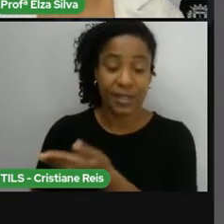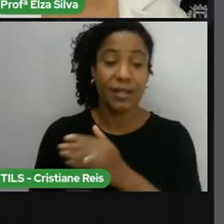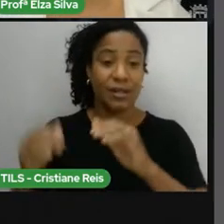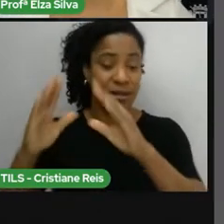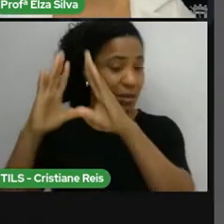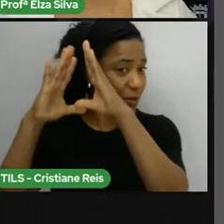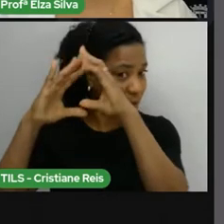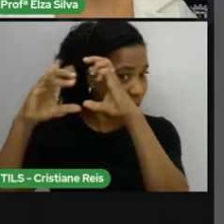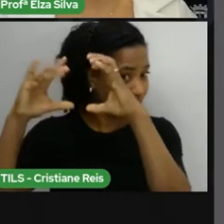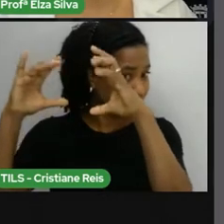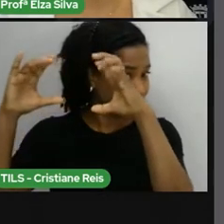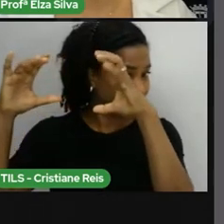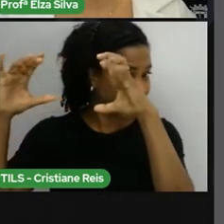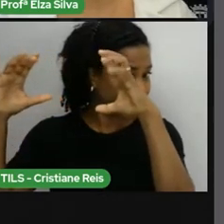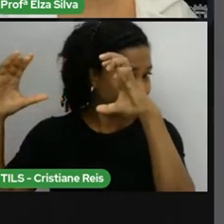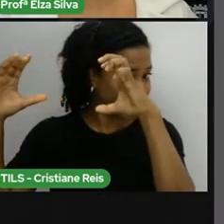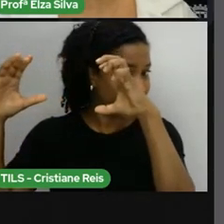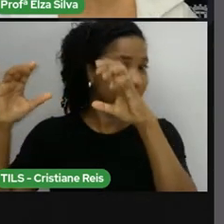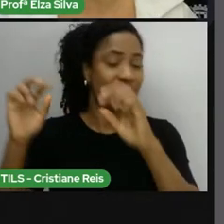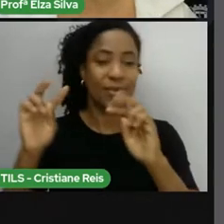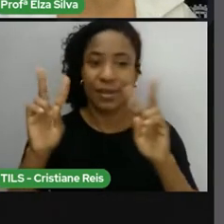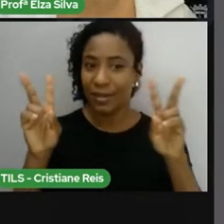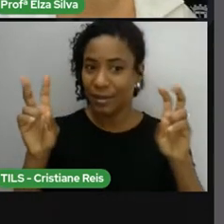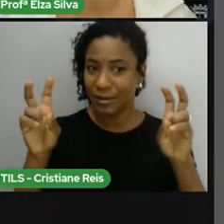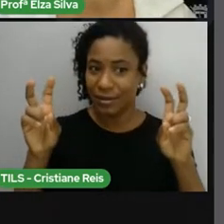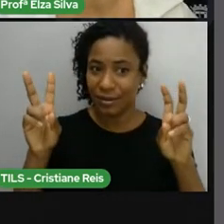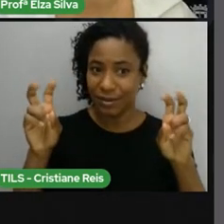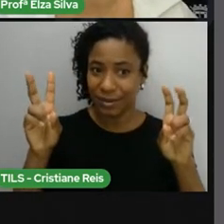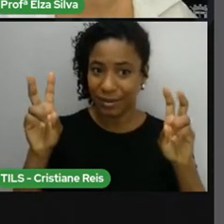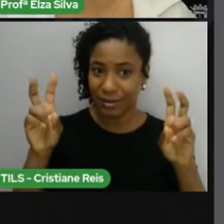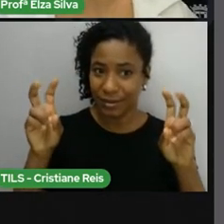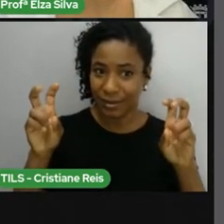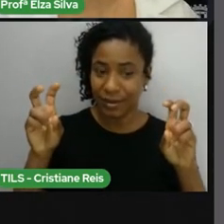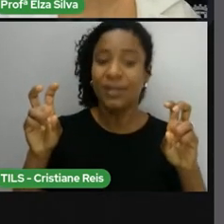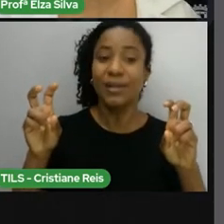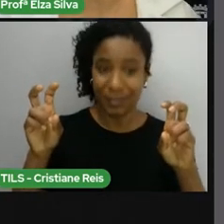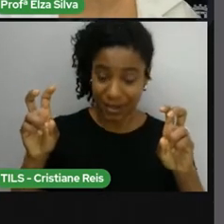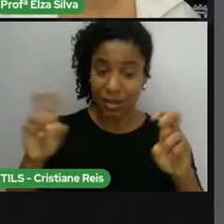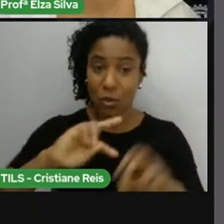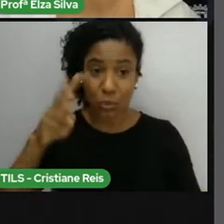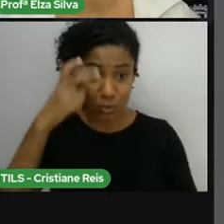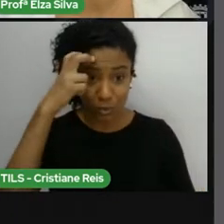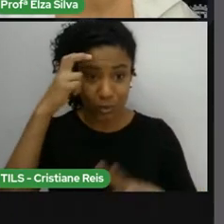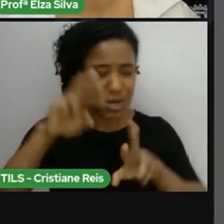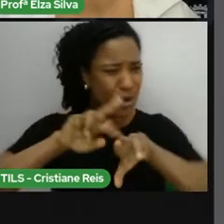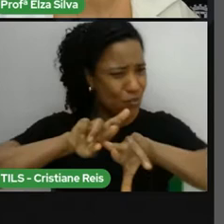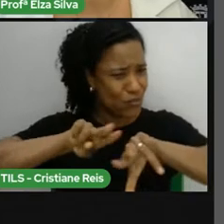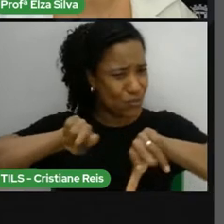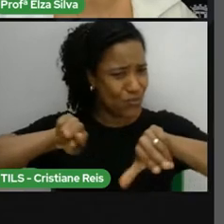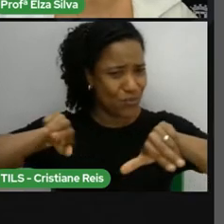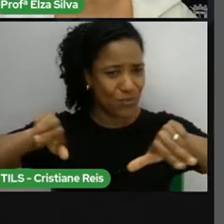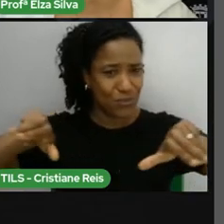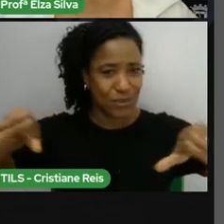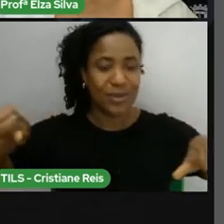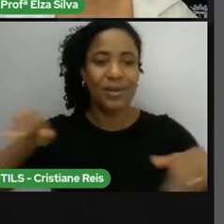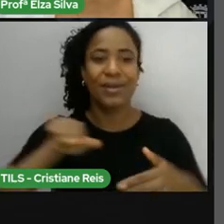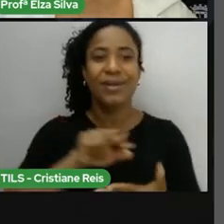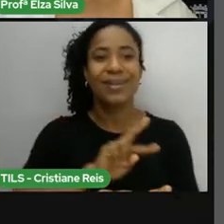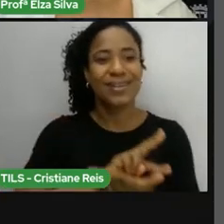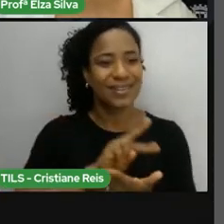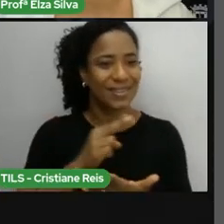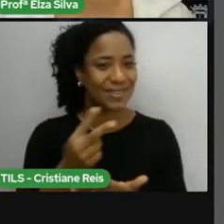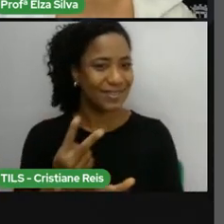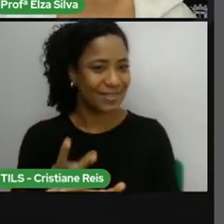tema que, conforme o termo mais destacado, é o multiculturalismo. Traduzindo para a nossa